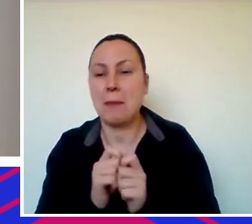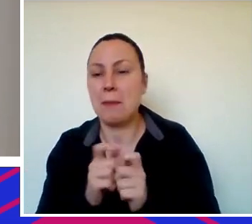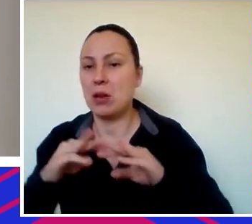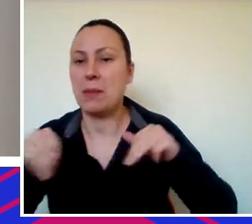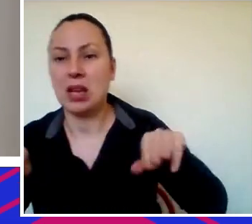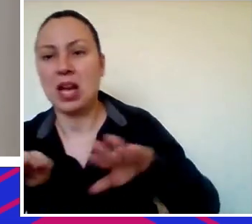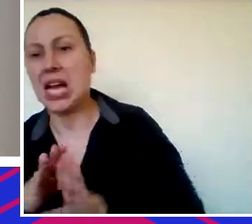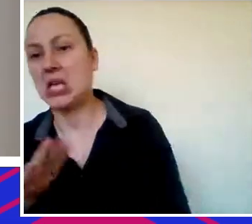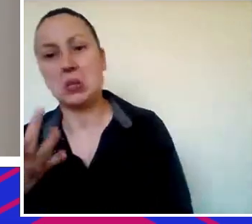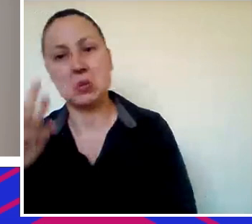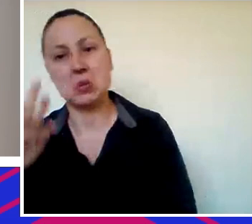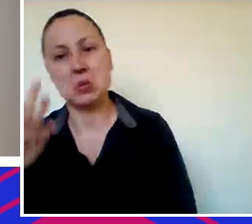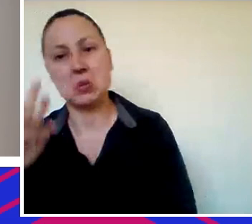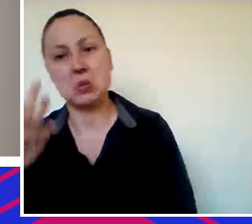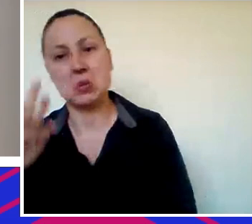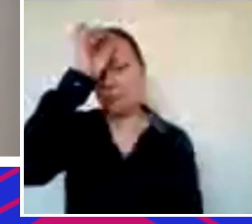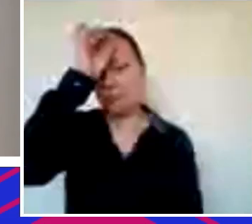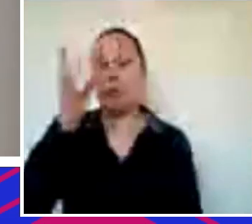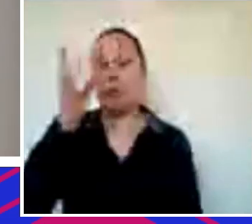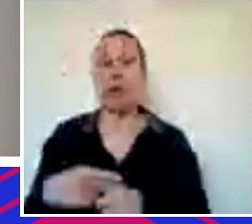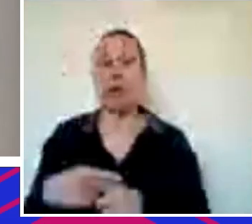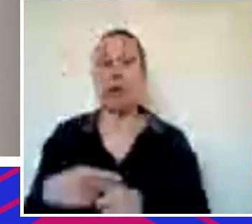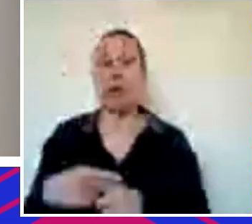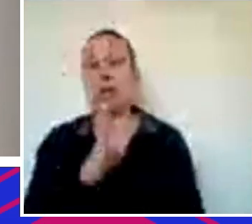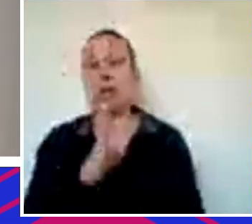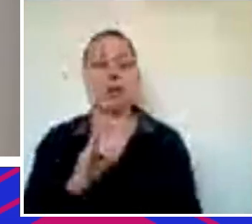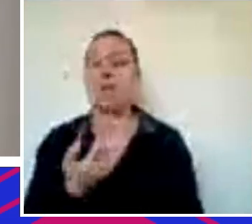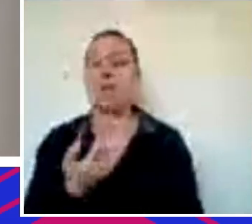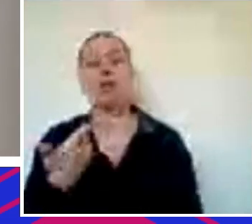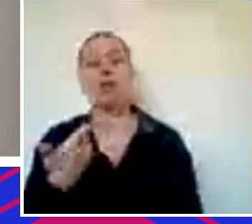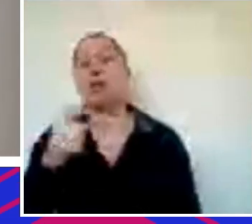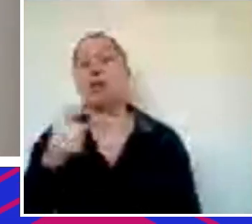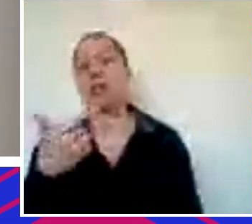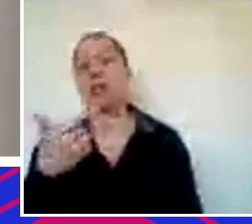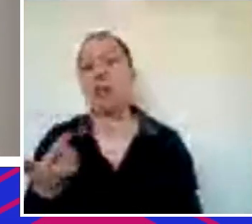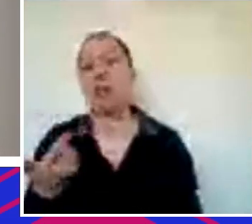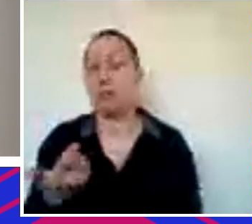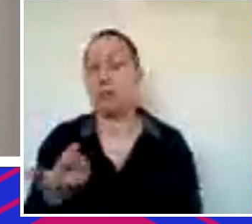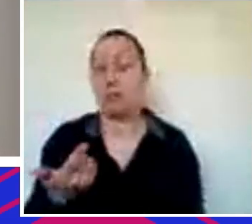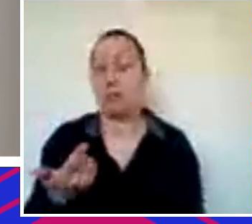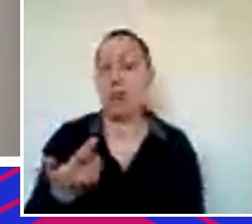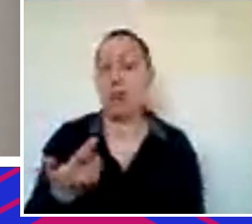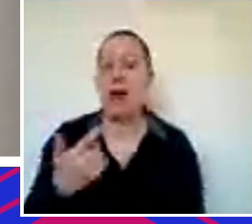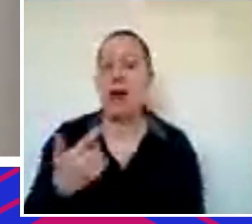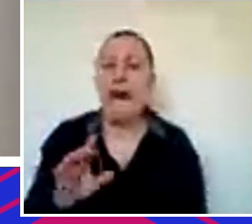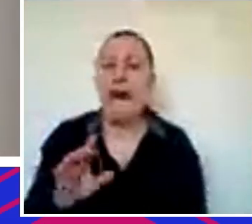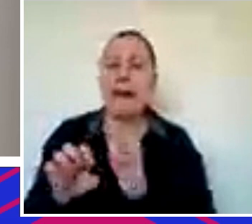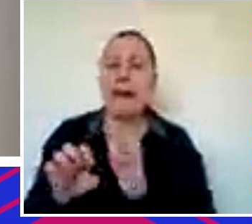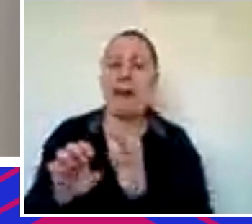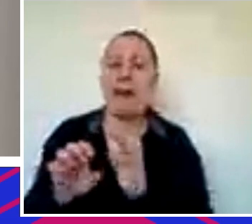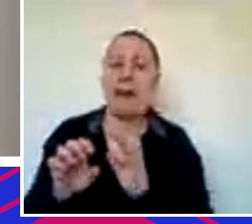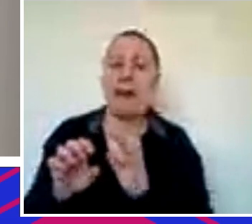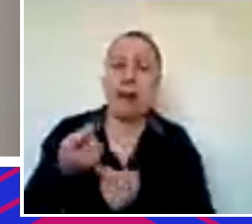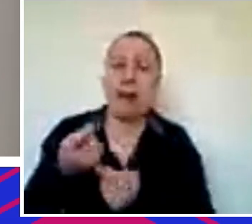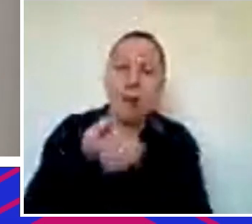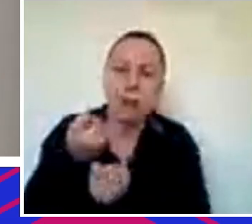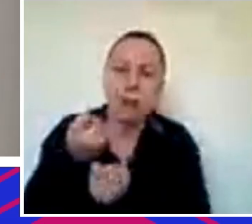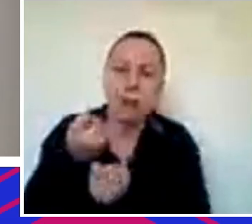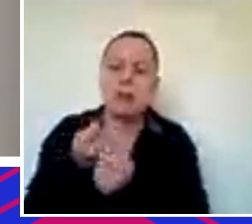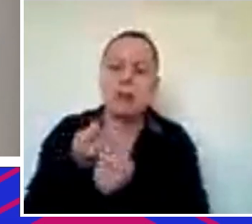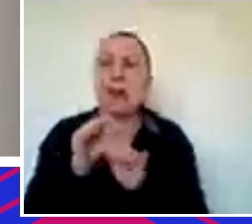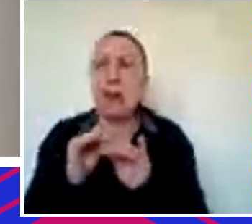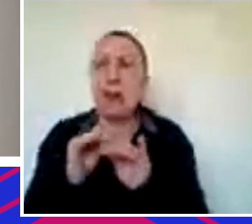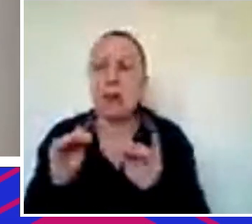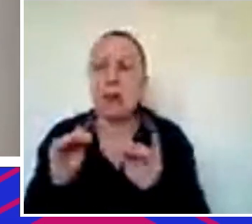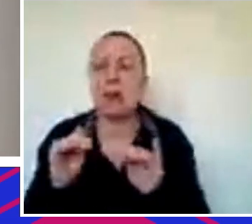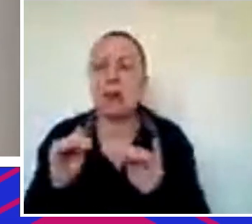ouvido falar tanto de venture debt, porque no Brasil não era uma opção, né? Aos poucos, com a economia estabilizando, taxa de juros abaixando e